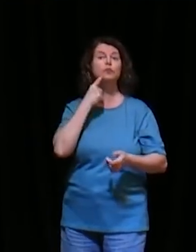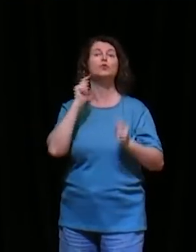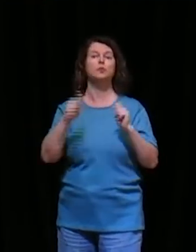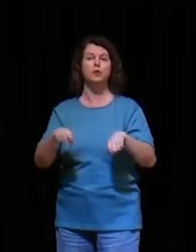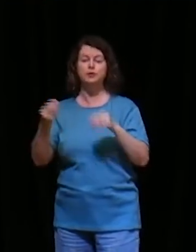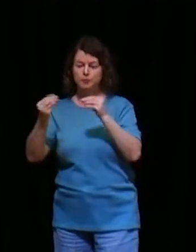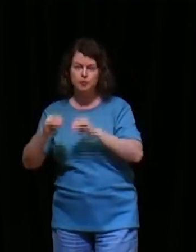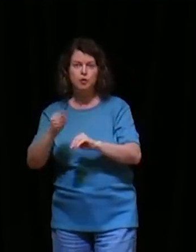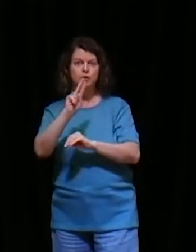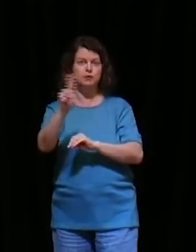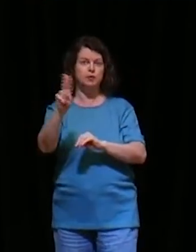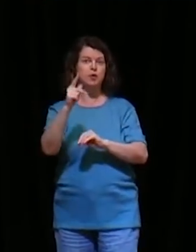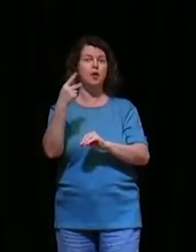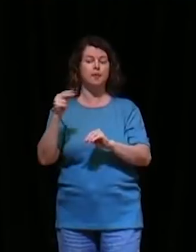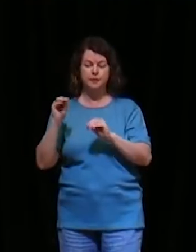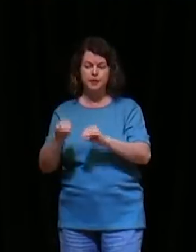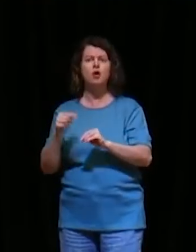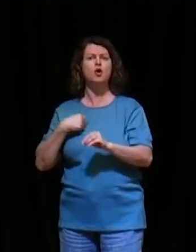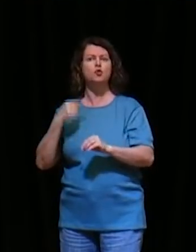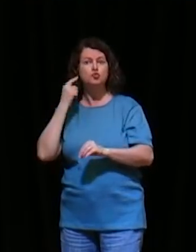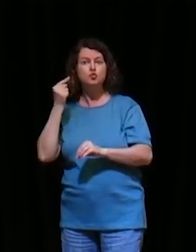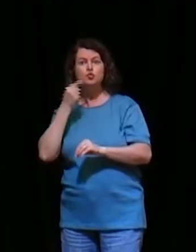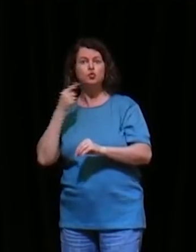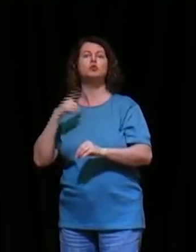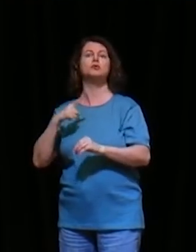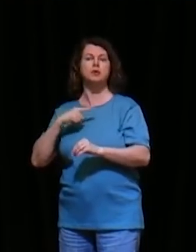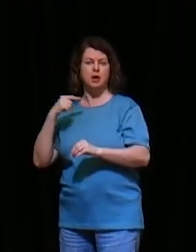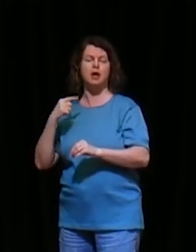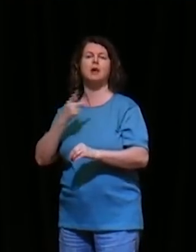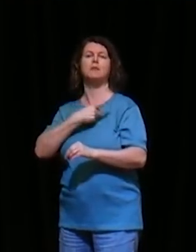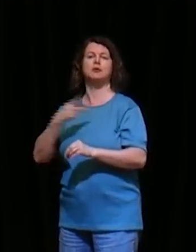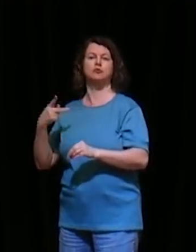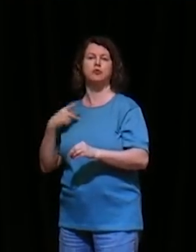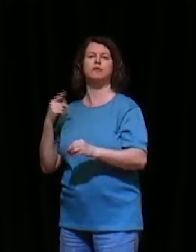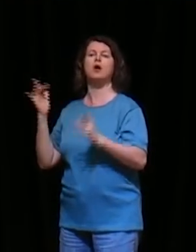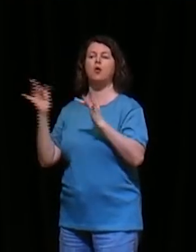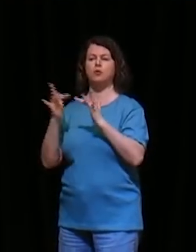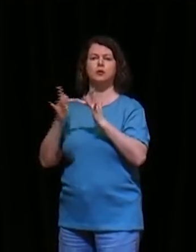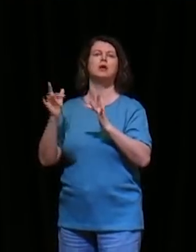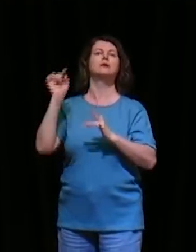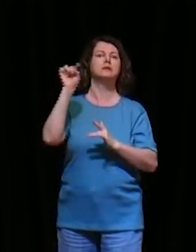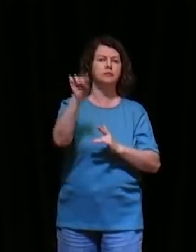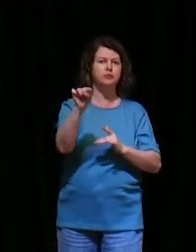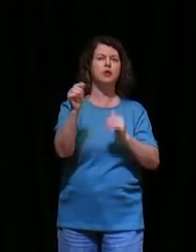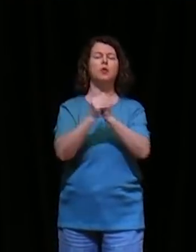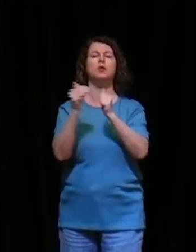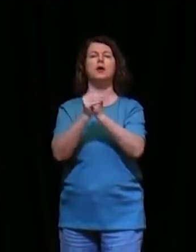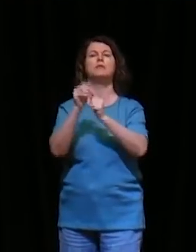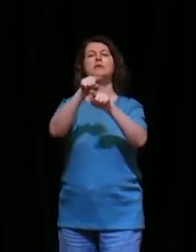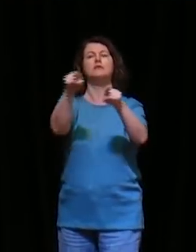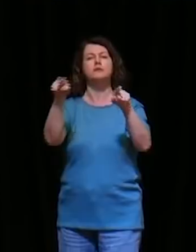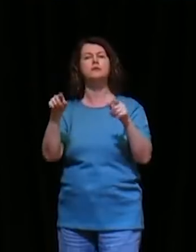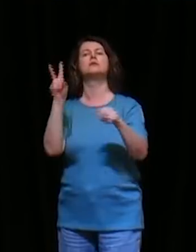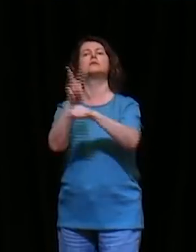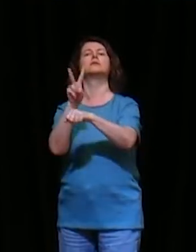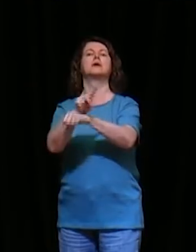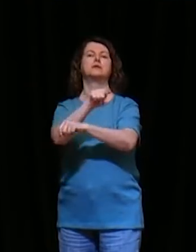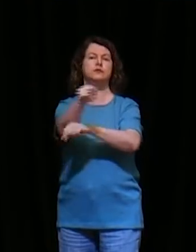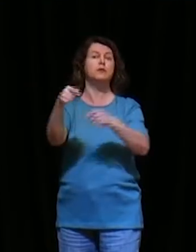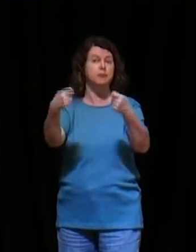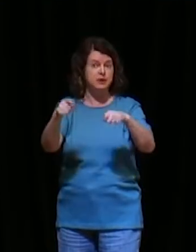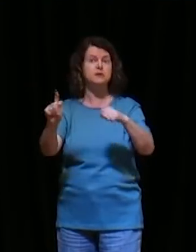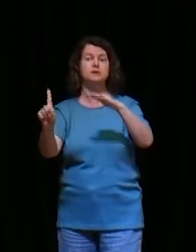escalados, para cuidar de você, para tratar de você, para responder suas perguntas, para orar pela sua vida, você precisa ter essa cobertura espiritual,